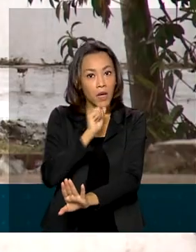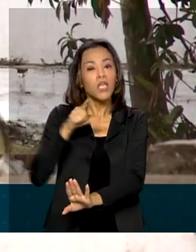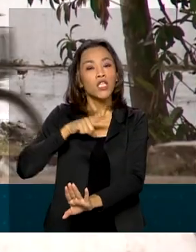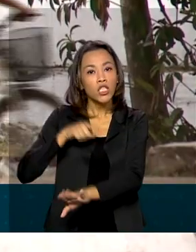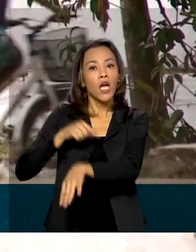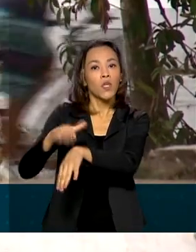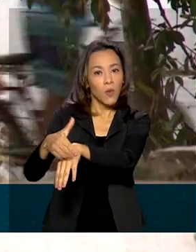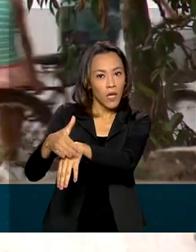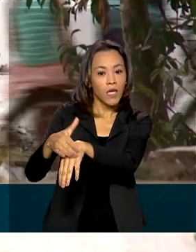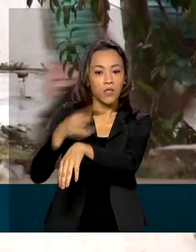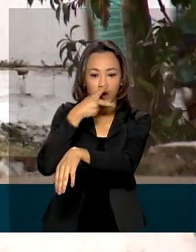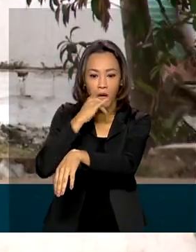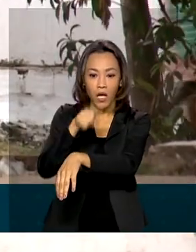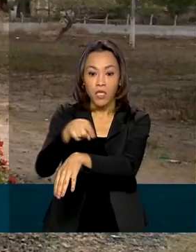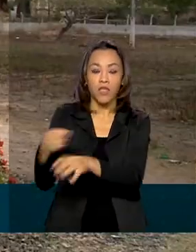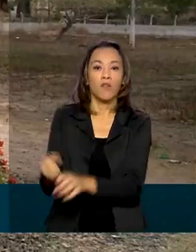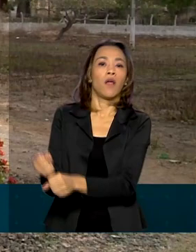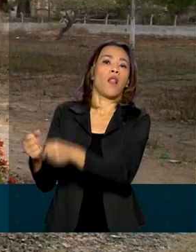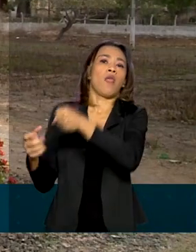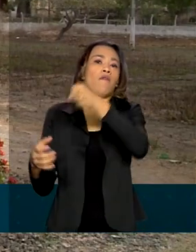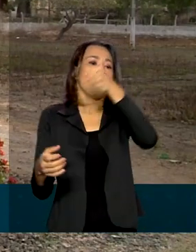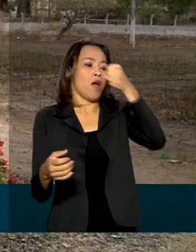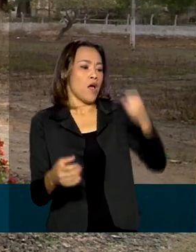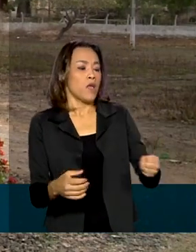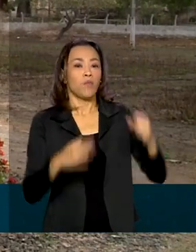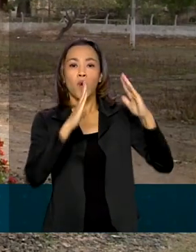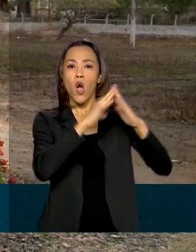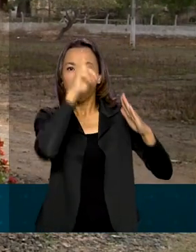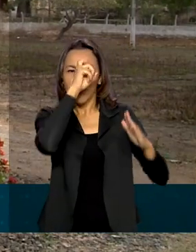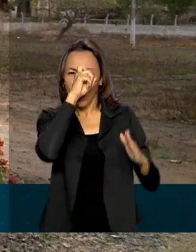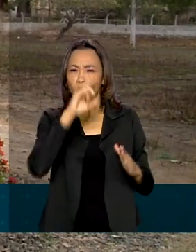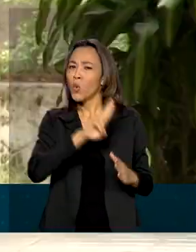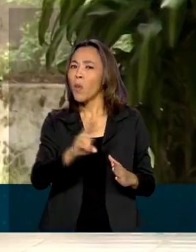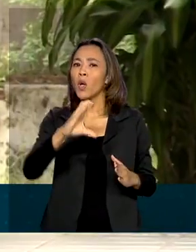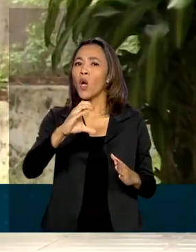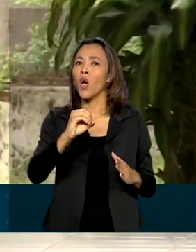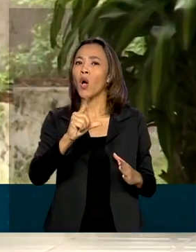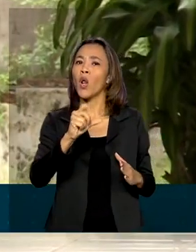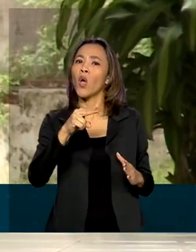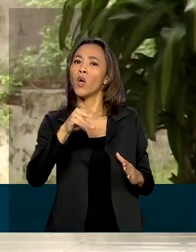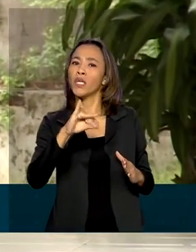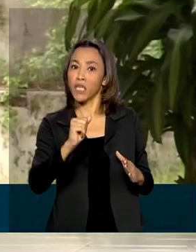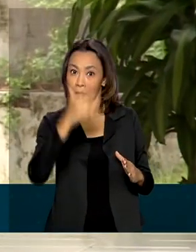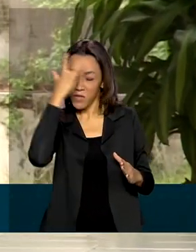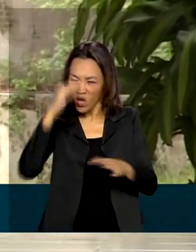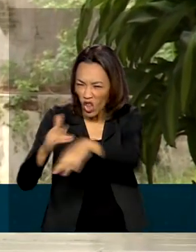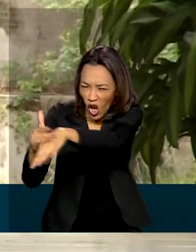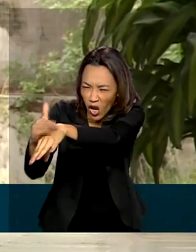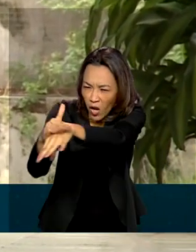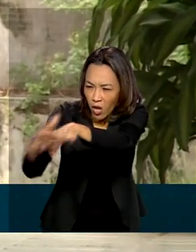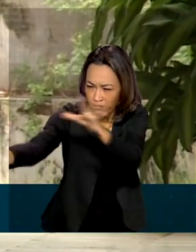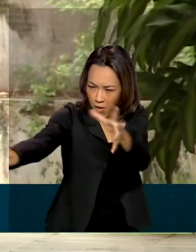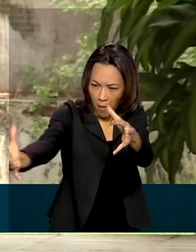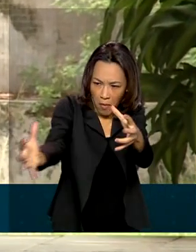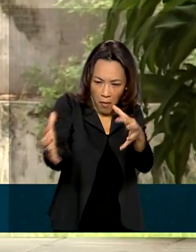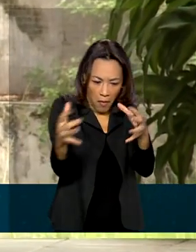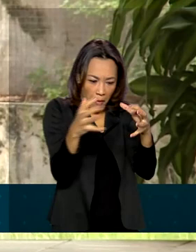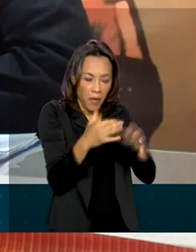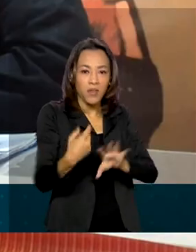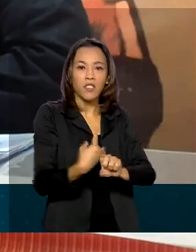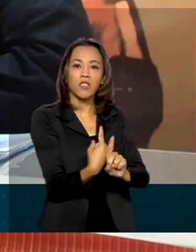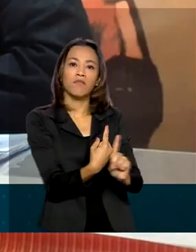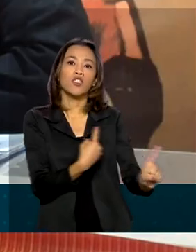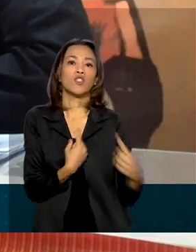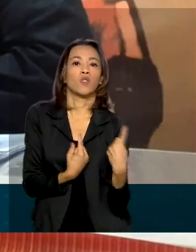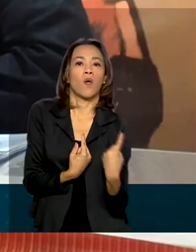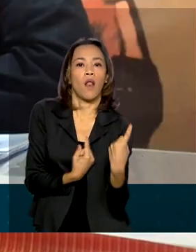ranceníase e foram levados para as antigas colônias, onde as pessoas com a doença eram segregadas e viviam afastadas da sociedade.